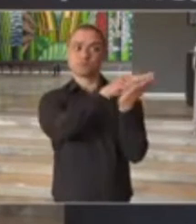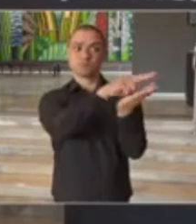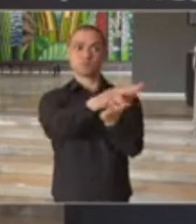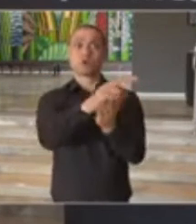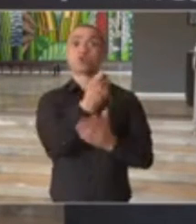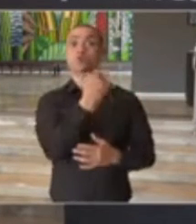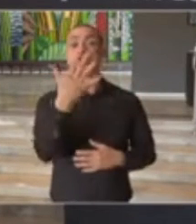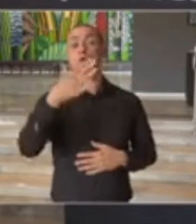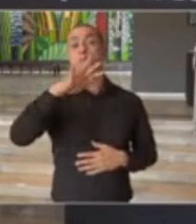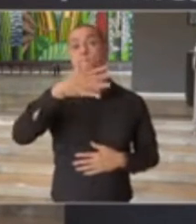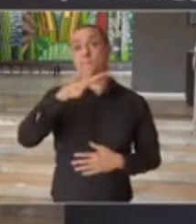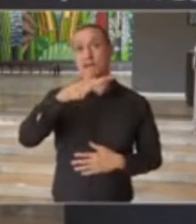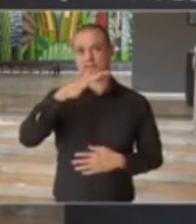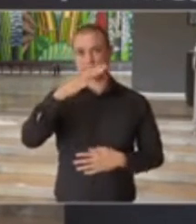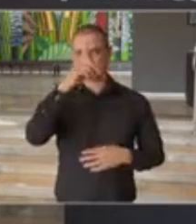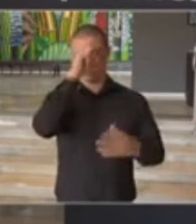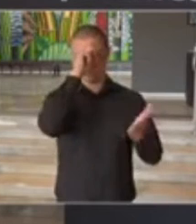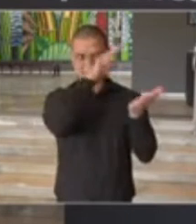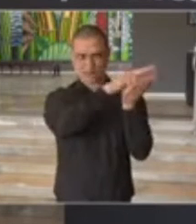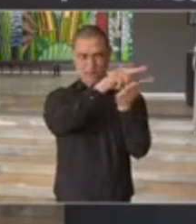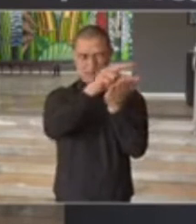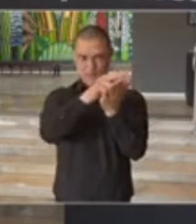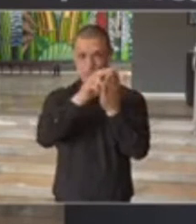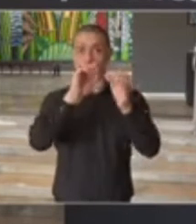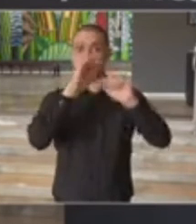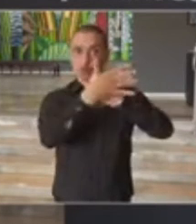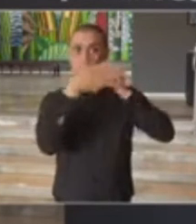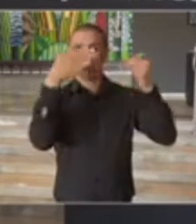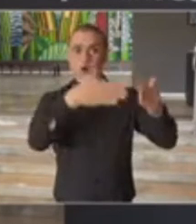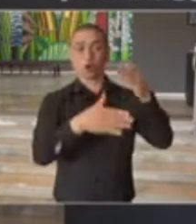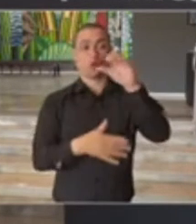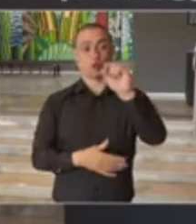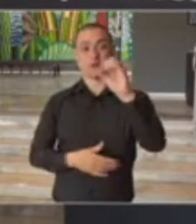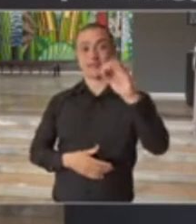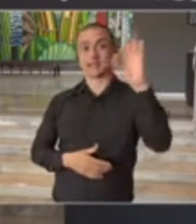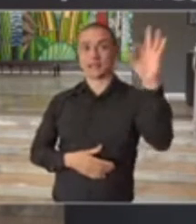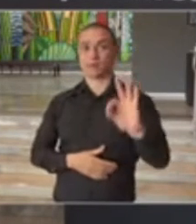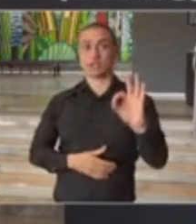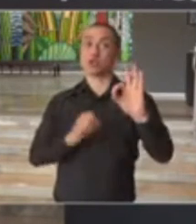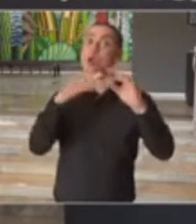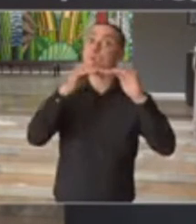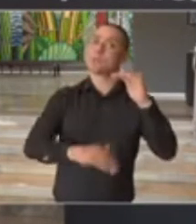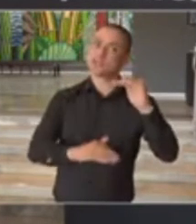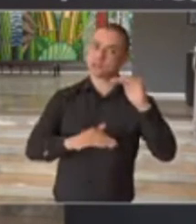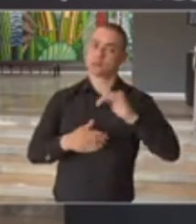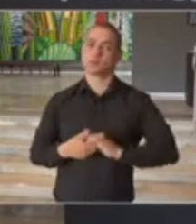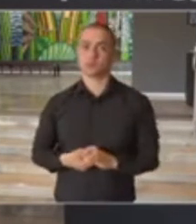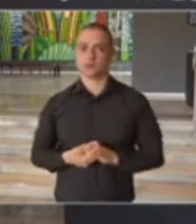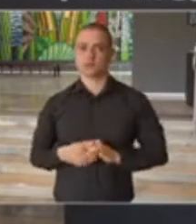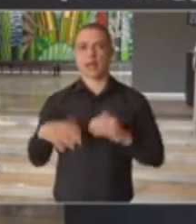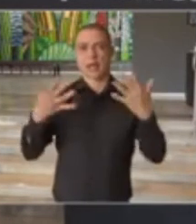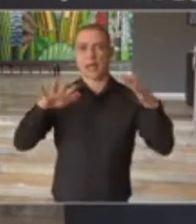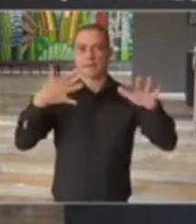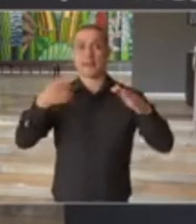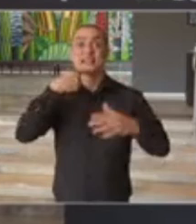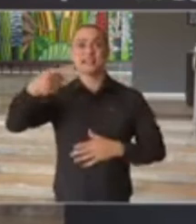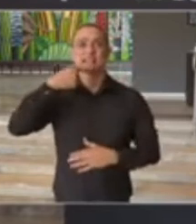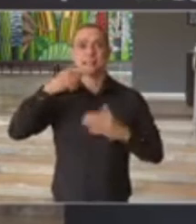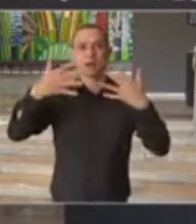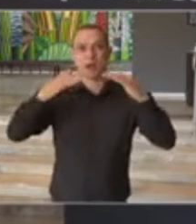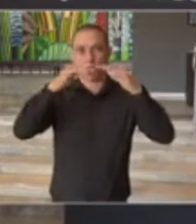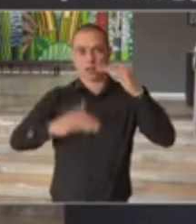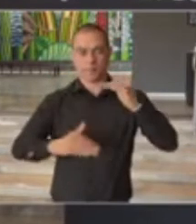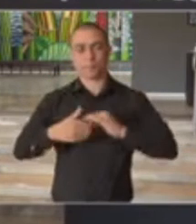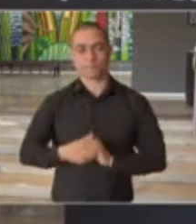na ocupação de leitos de UTI COVID em 80% ou menos, numa média semanal, ali na média